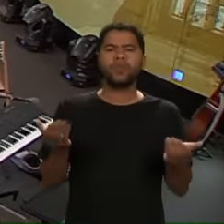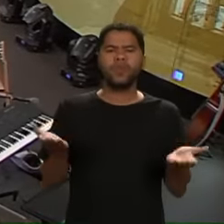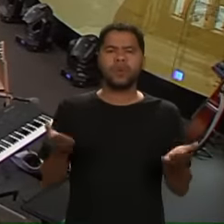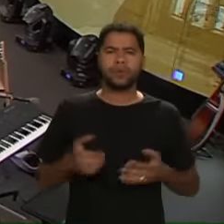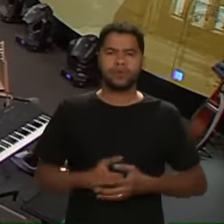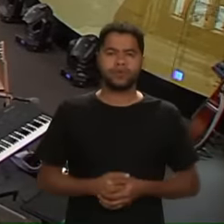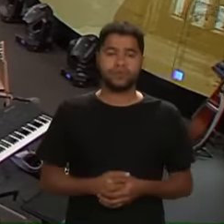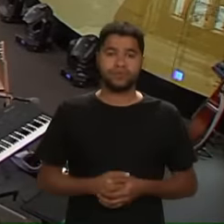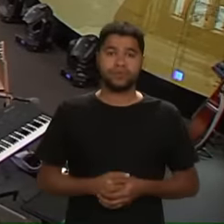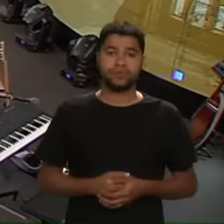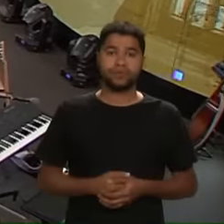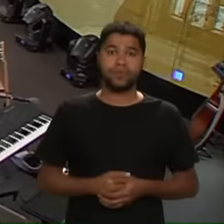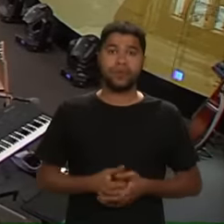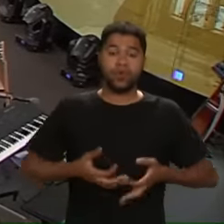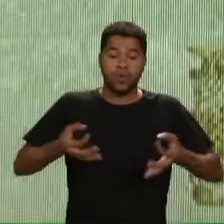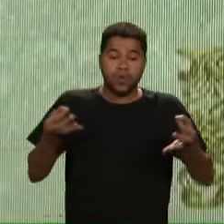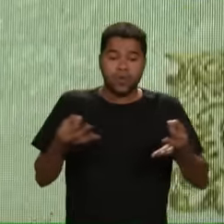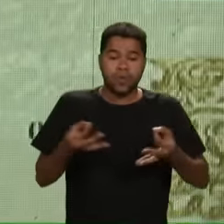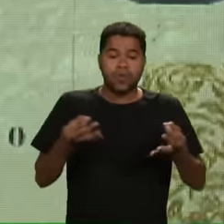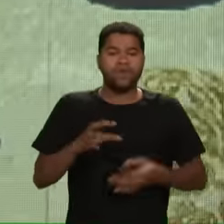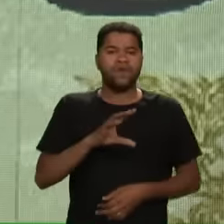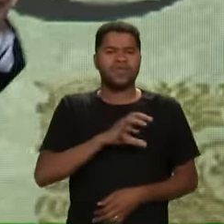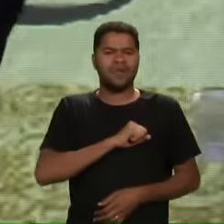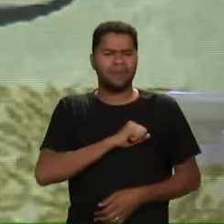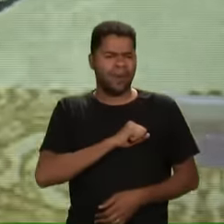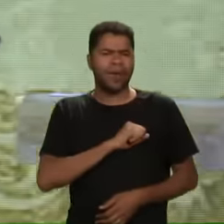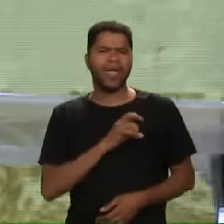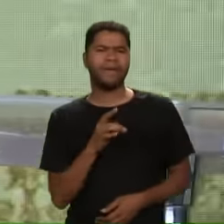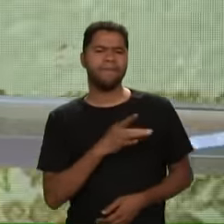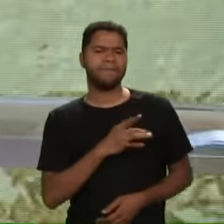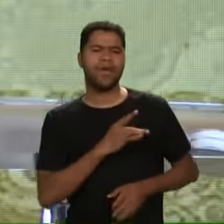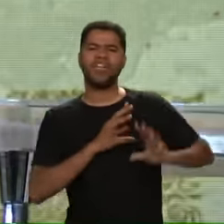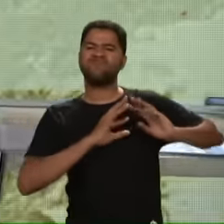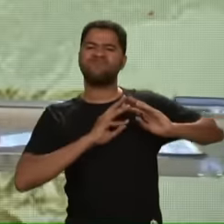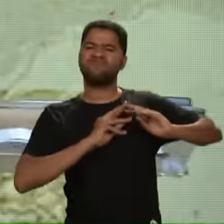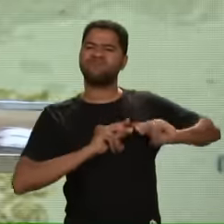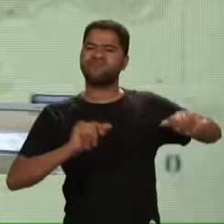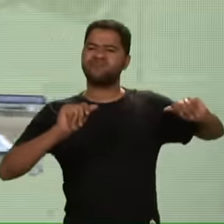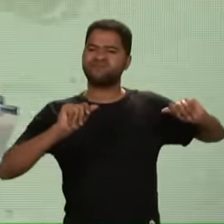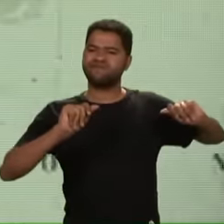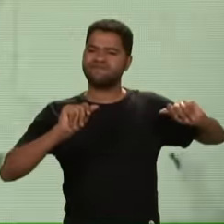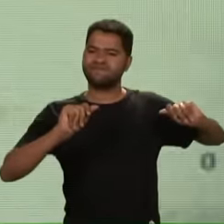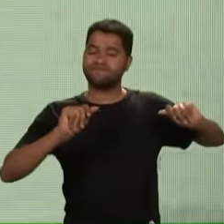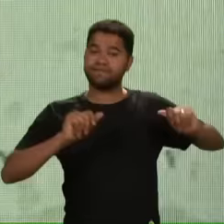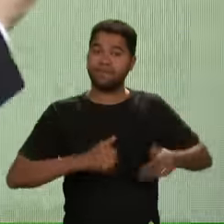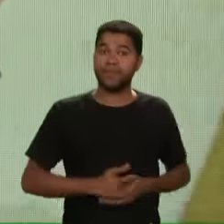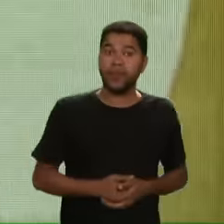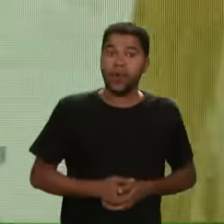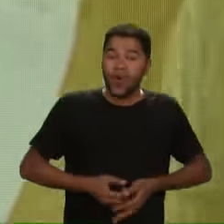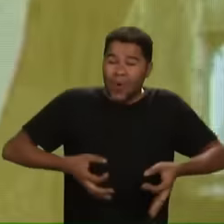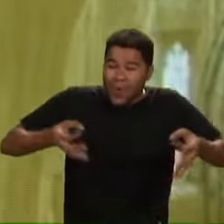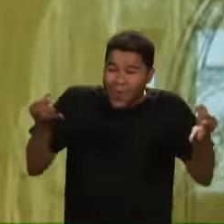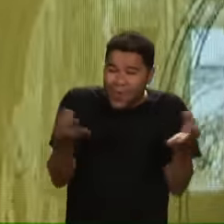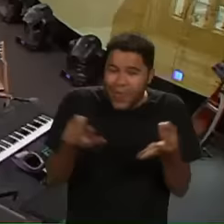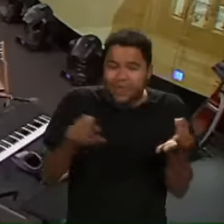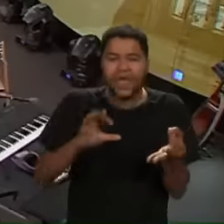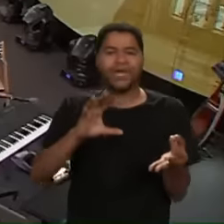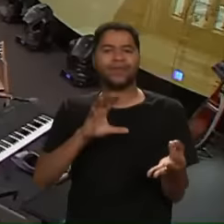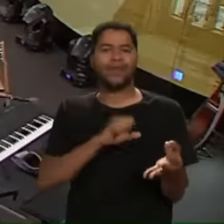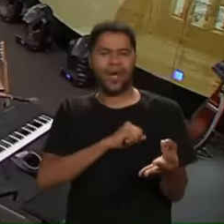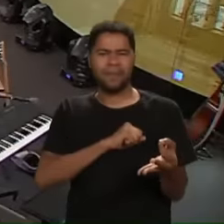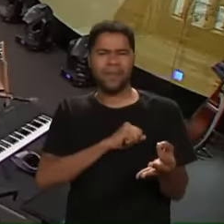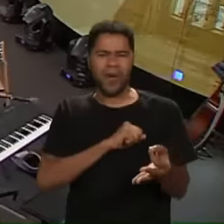efeito? O perfeito amor lança fora o medo O perfeito amor